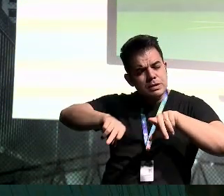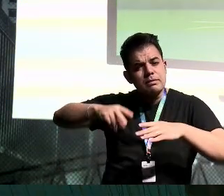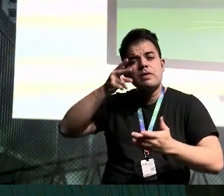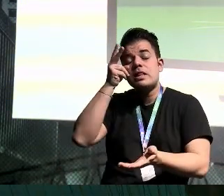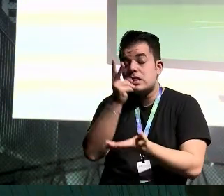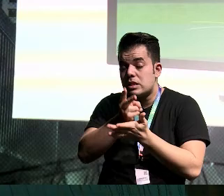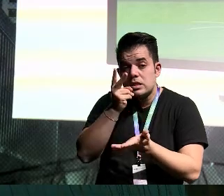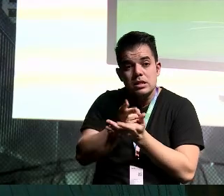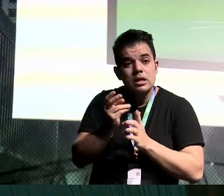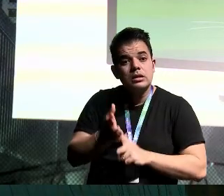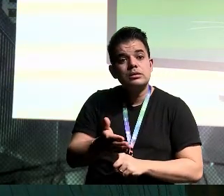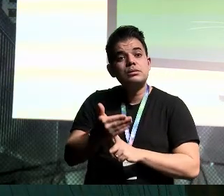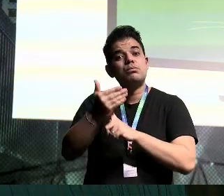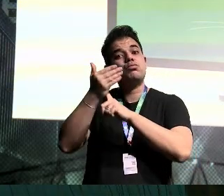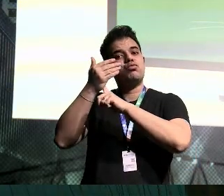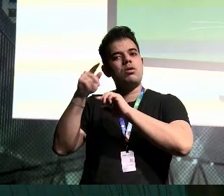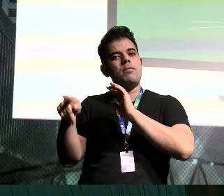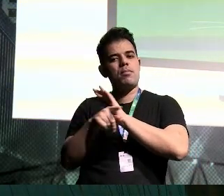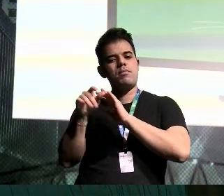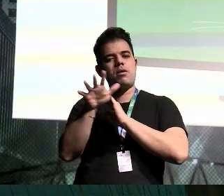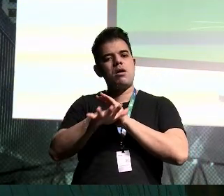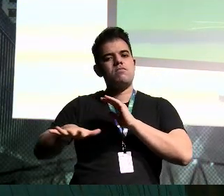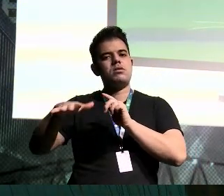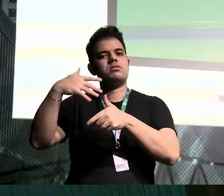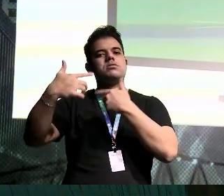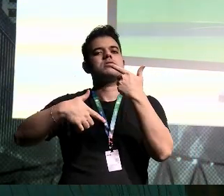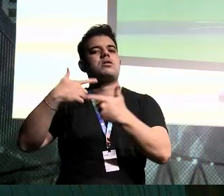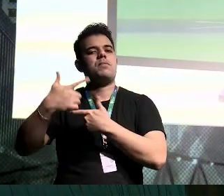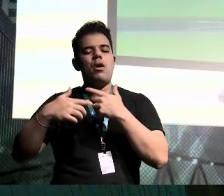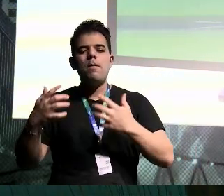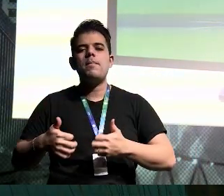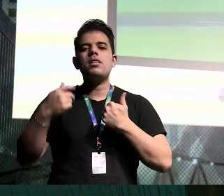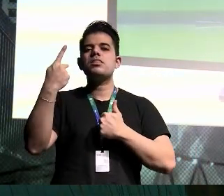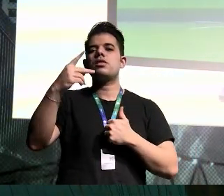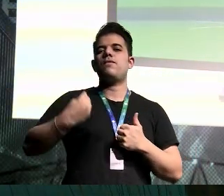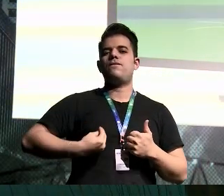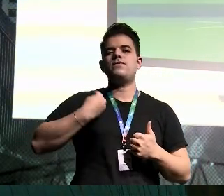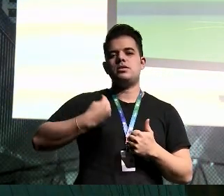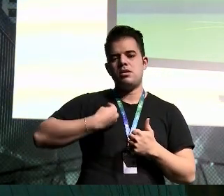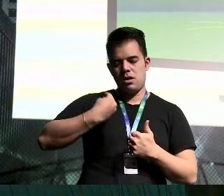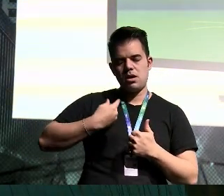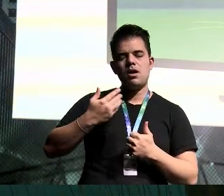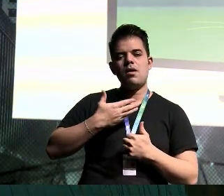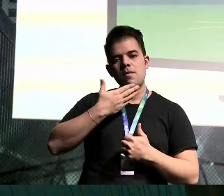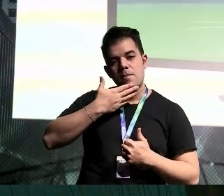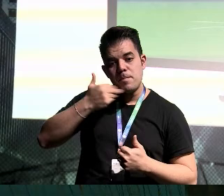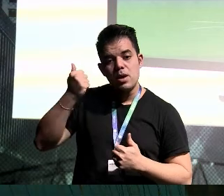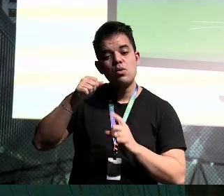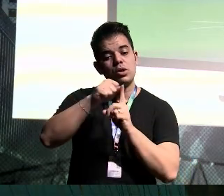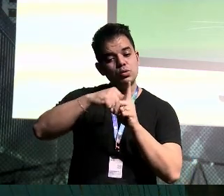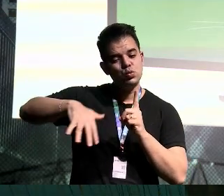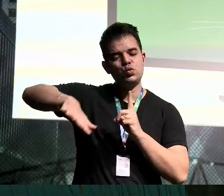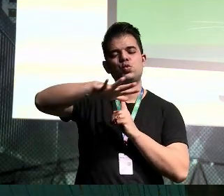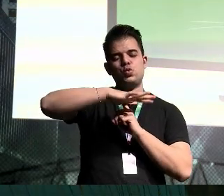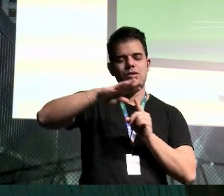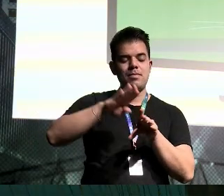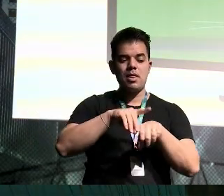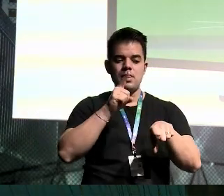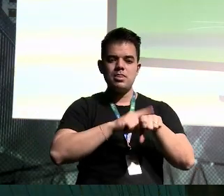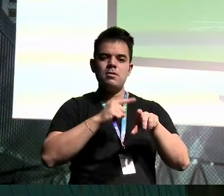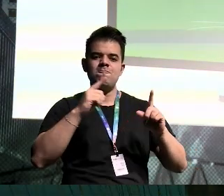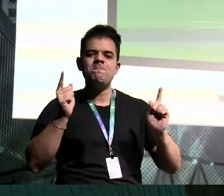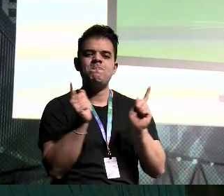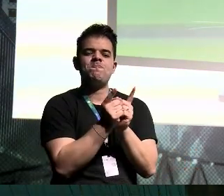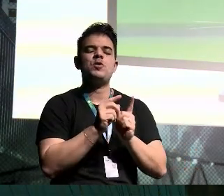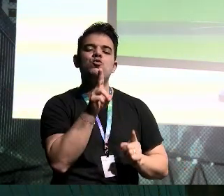põe uma tecnologia para melhorar o seu ambiente de trabalho ou melhorar a sua vida, você está melhorando o social, você está ganhando tempo para usar esse